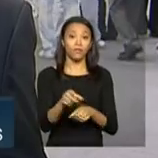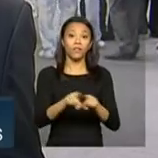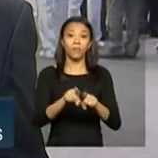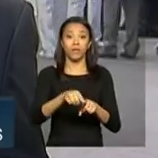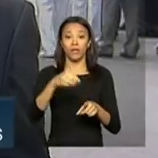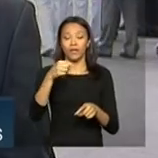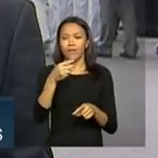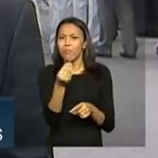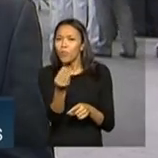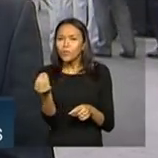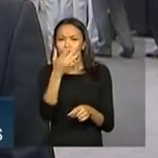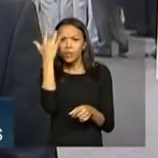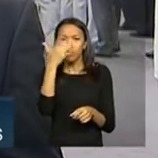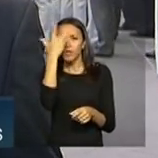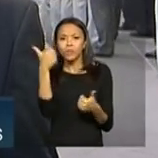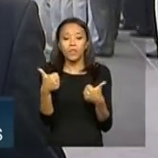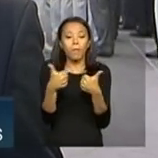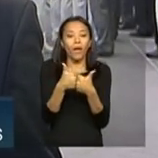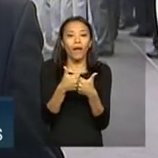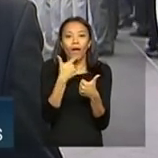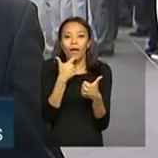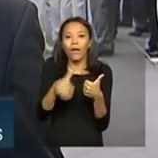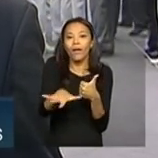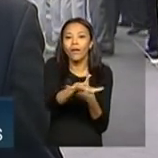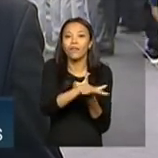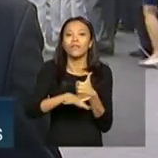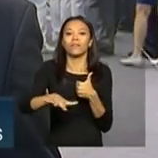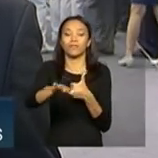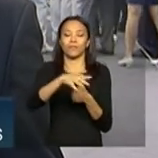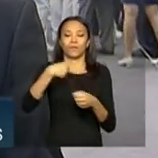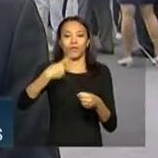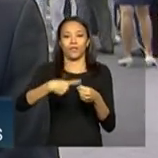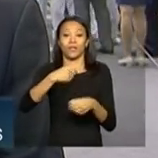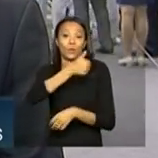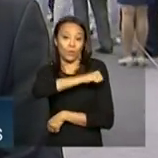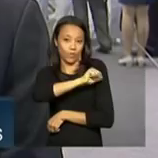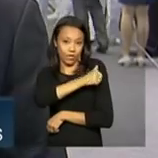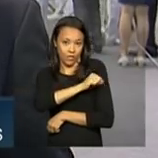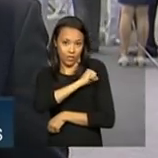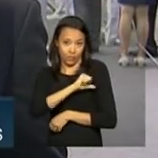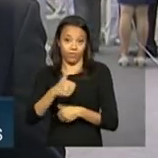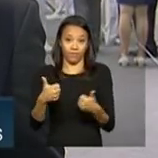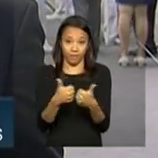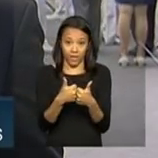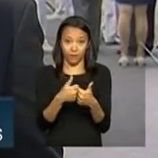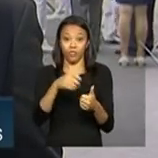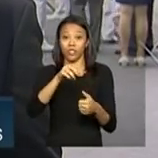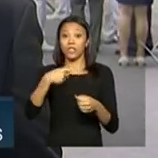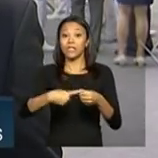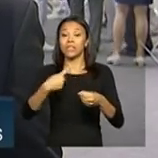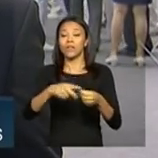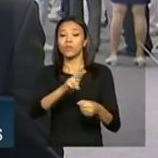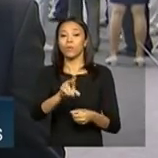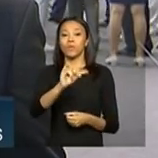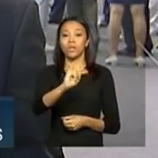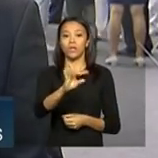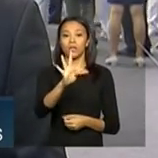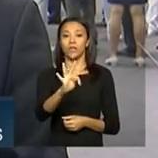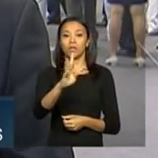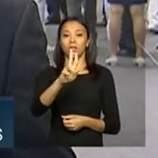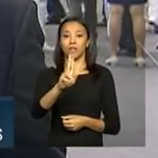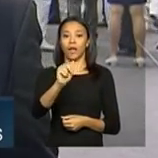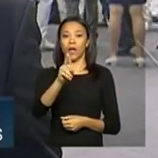principalmente de pessoas que moram aqui na região metropolitana do Rio de Janeiro, nas mediações da cidade de Itaguaí.